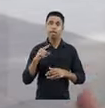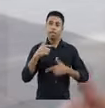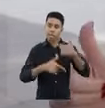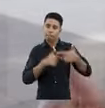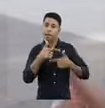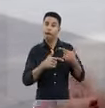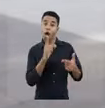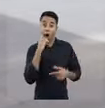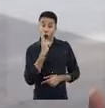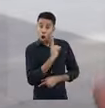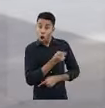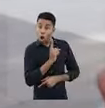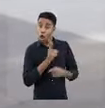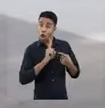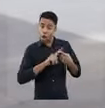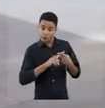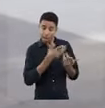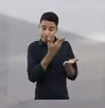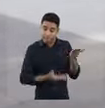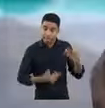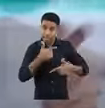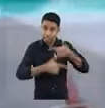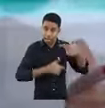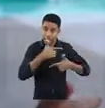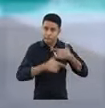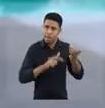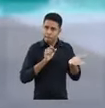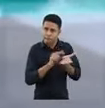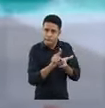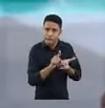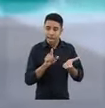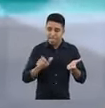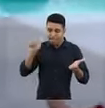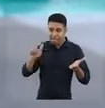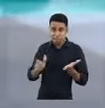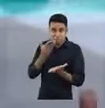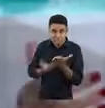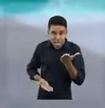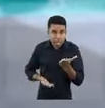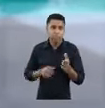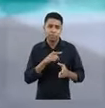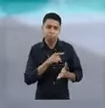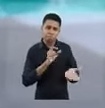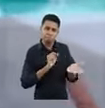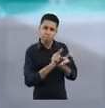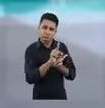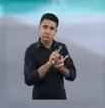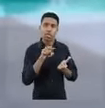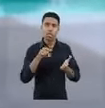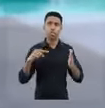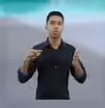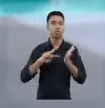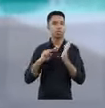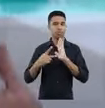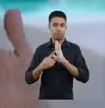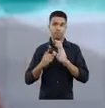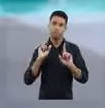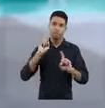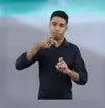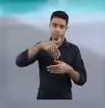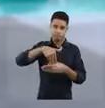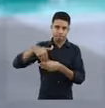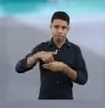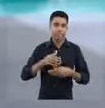perda daquela relação de trabalho, a perda do contrato de trabalho Caso o candidato da sua preferência não ganhe a eleição, isso é configurado